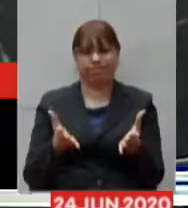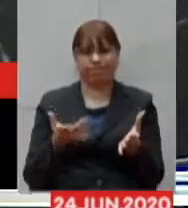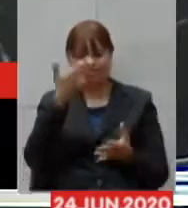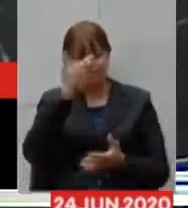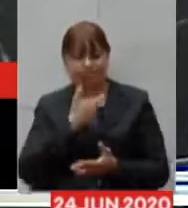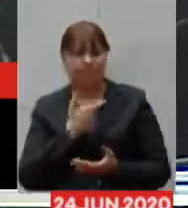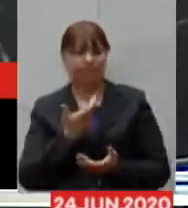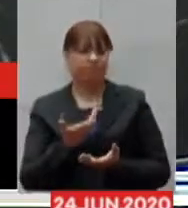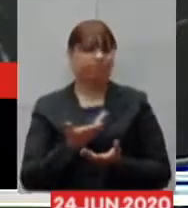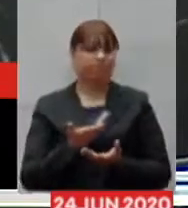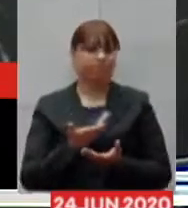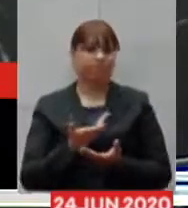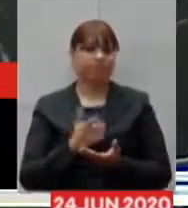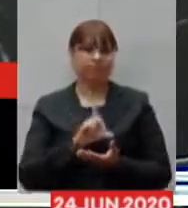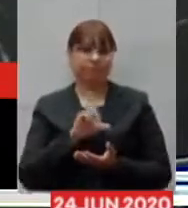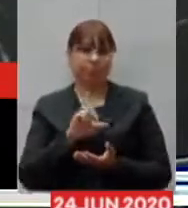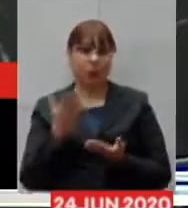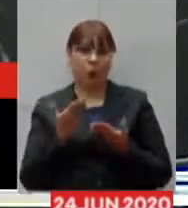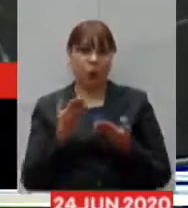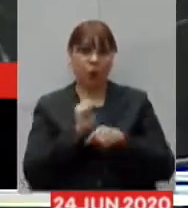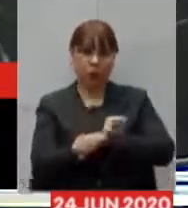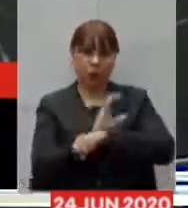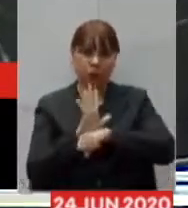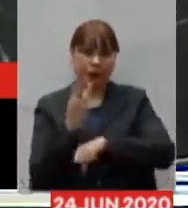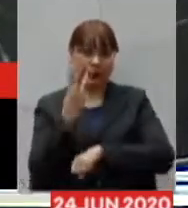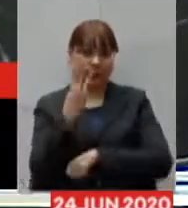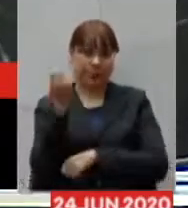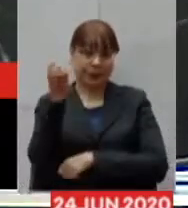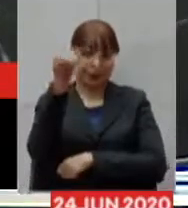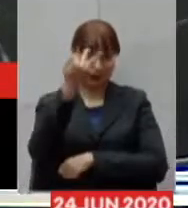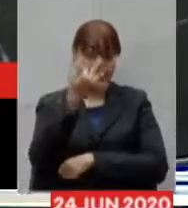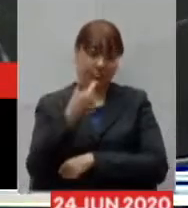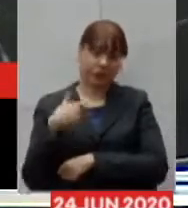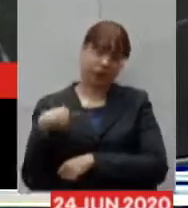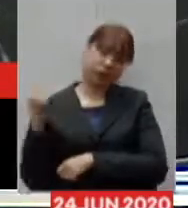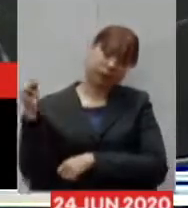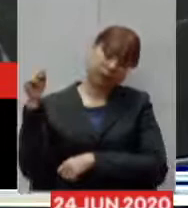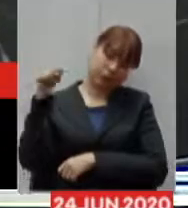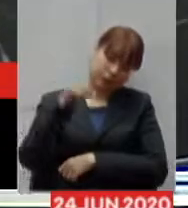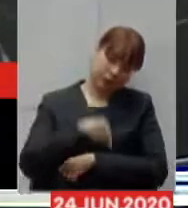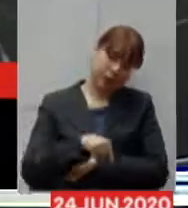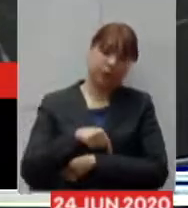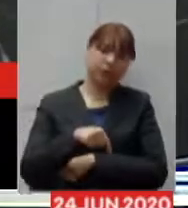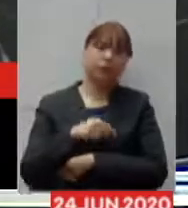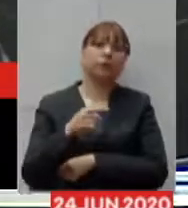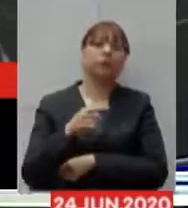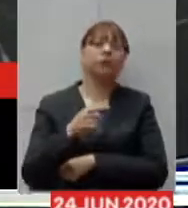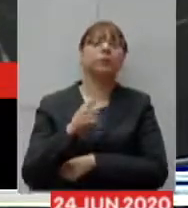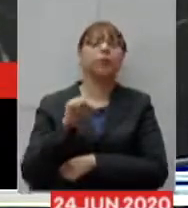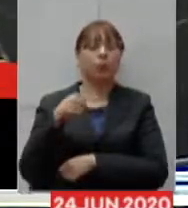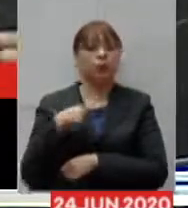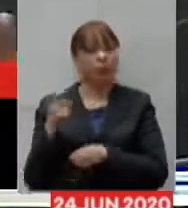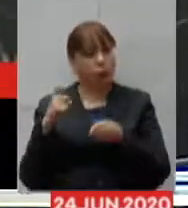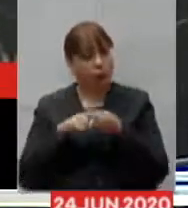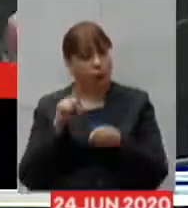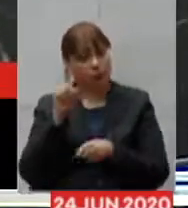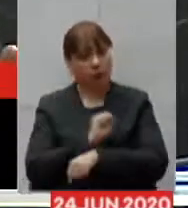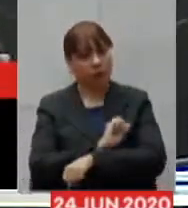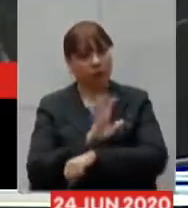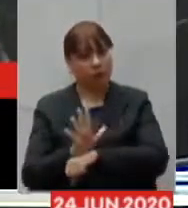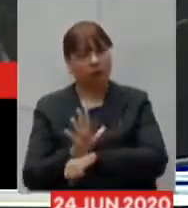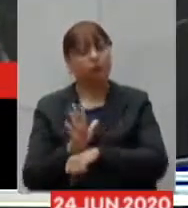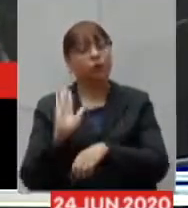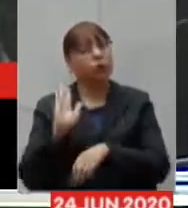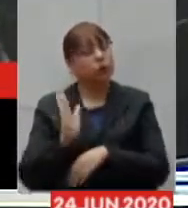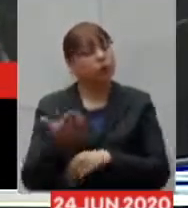eu saí de Montes Claros hoje 3 horas da manhã vou retornar daqui a pouco e já me foi feito o